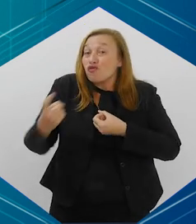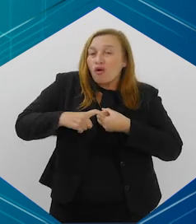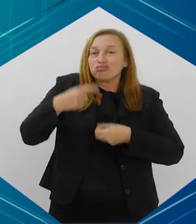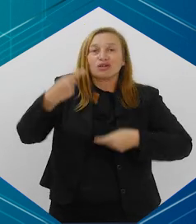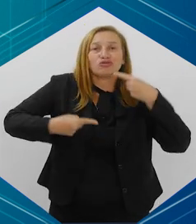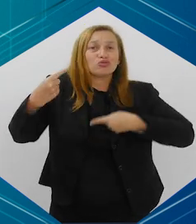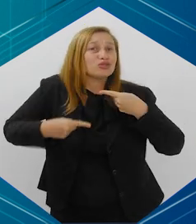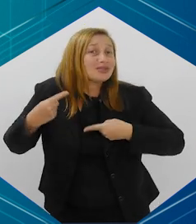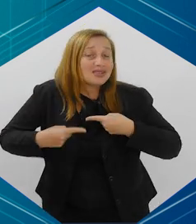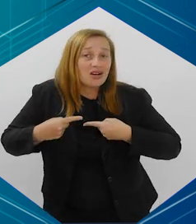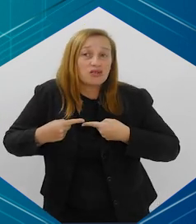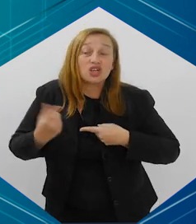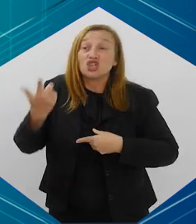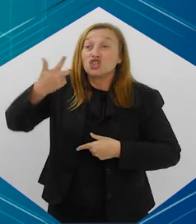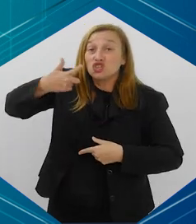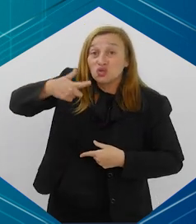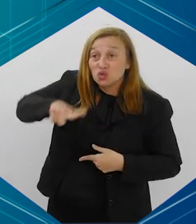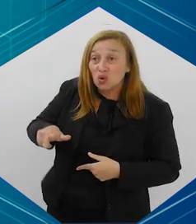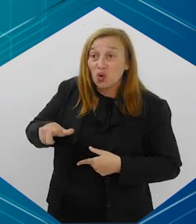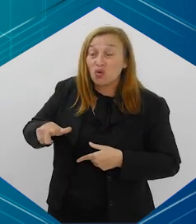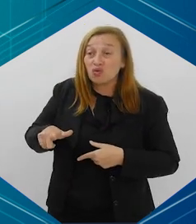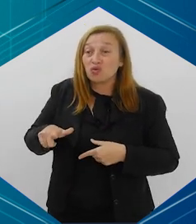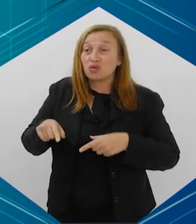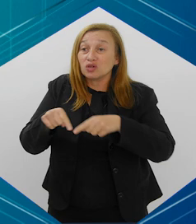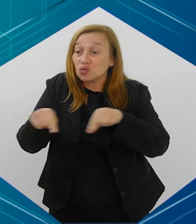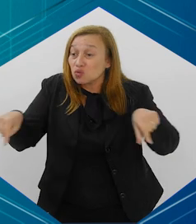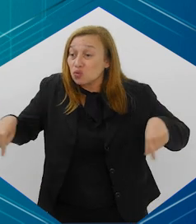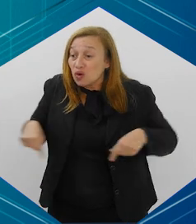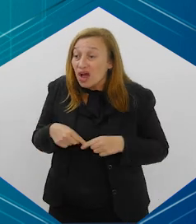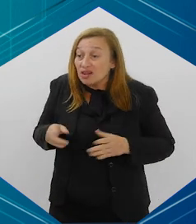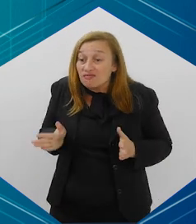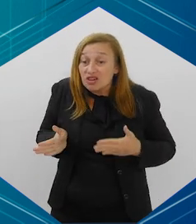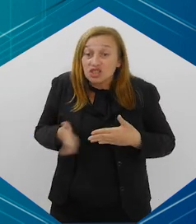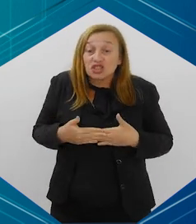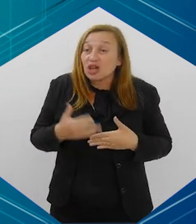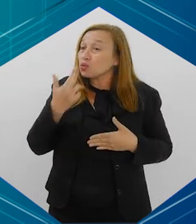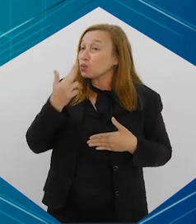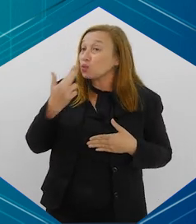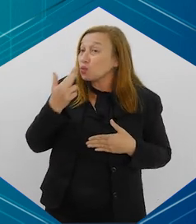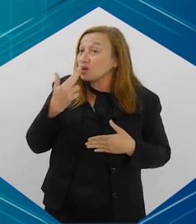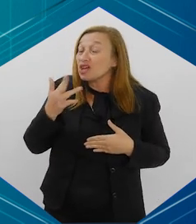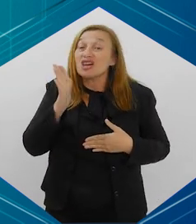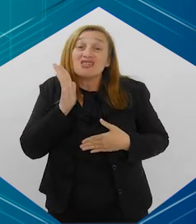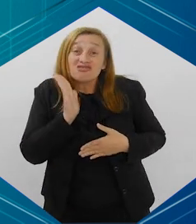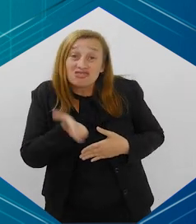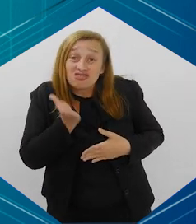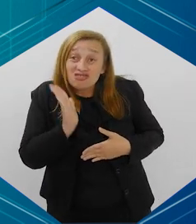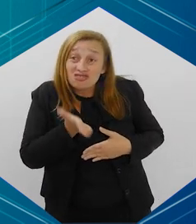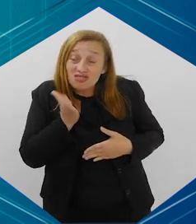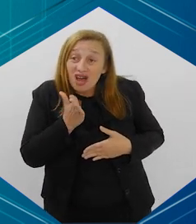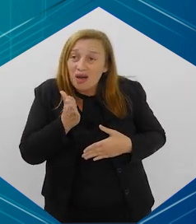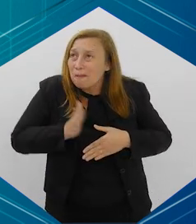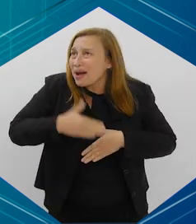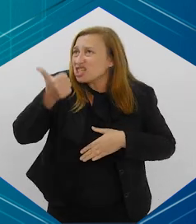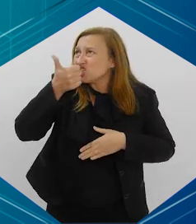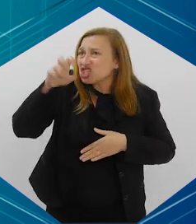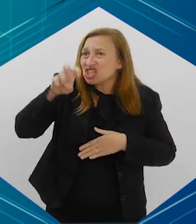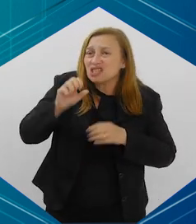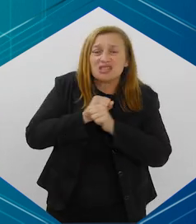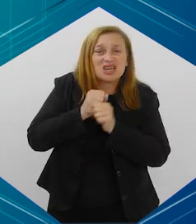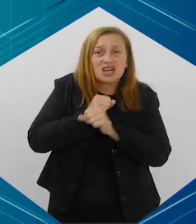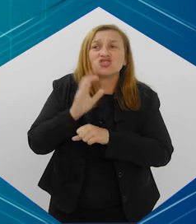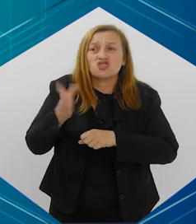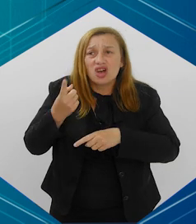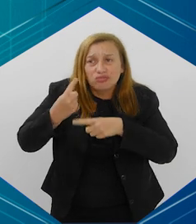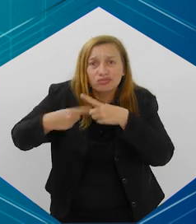volta a discussão e traz de novo esses ambientes com cigarro. Coisa que nós já, há mais de 15